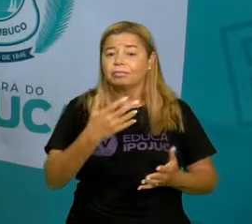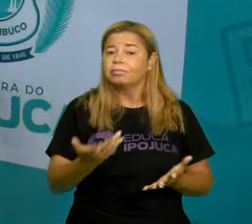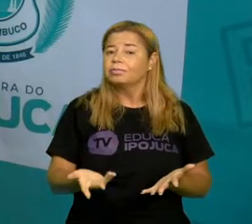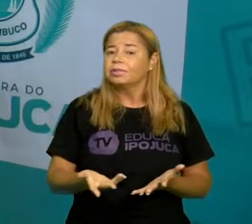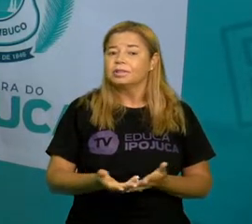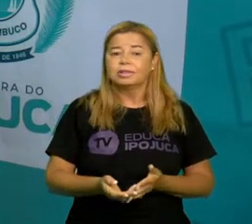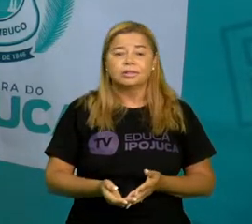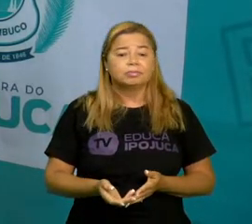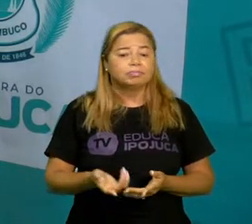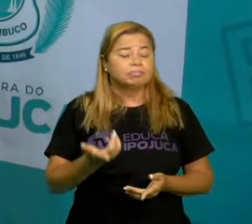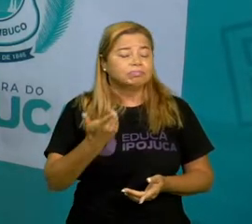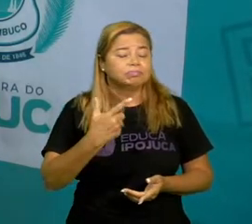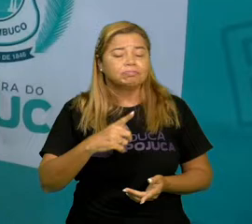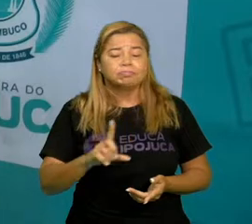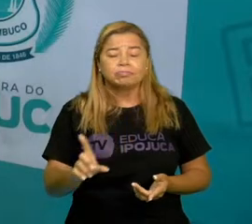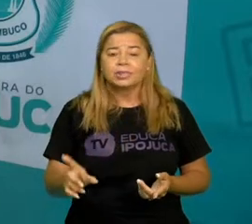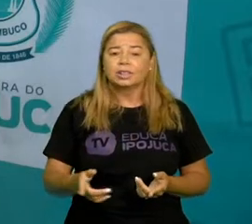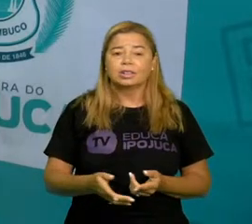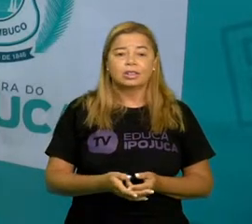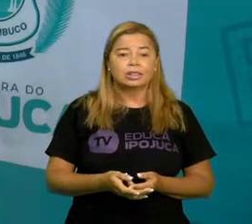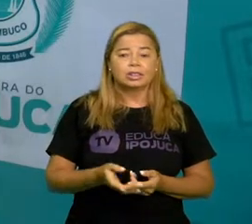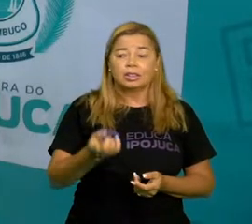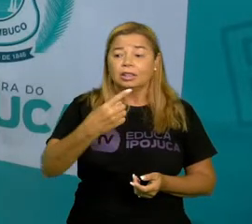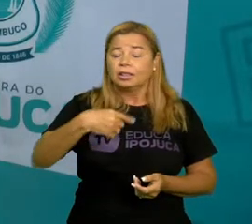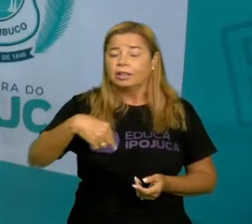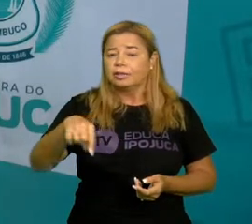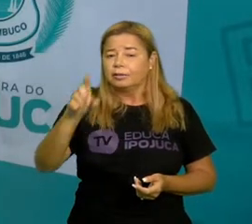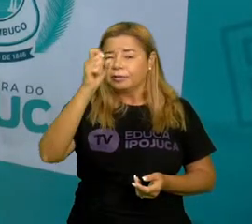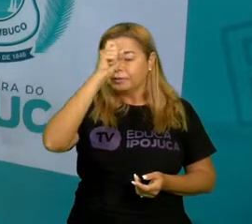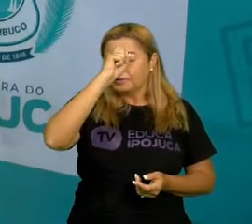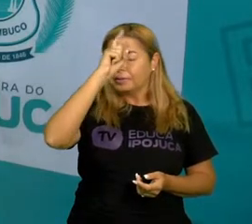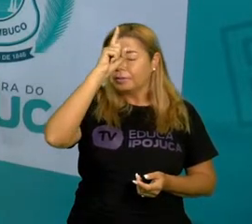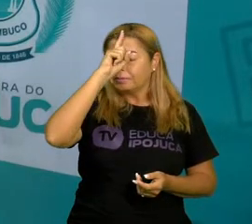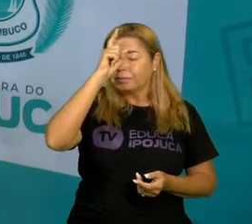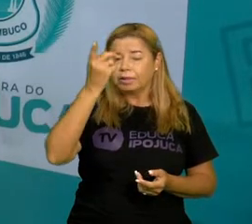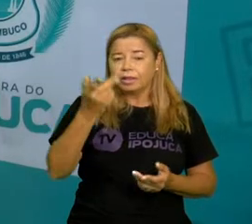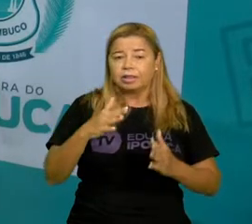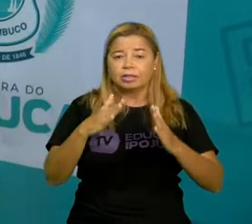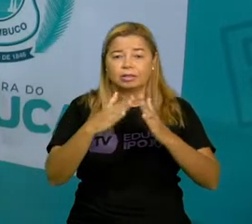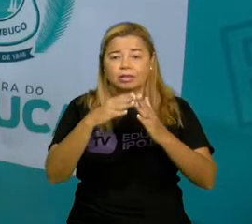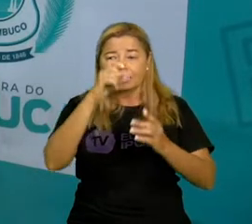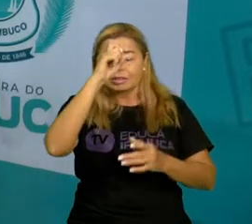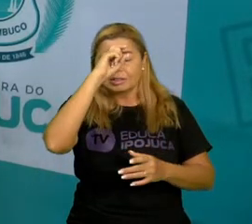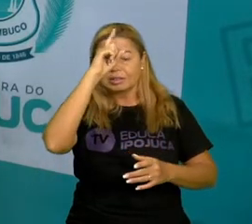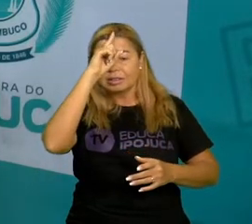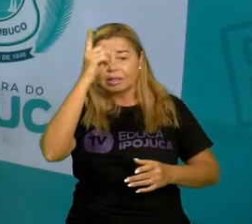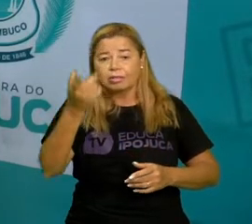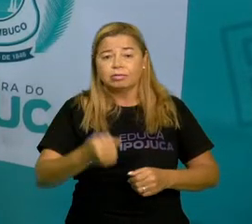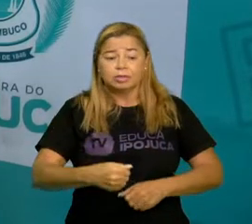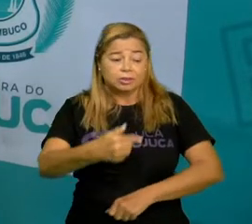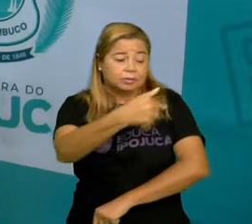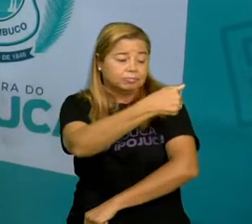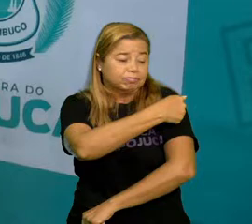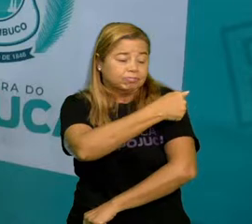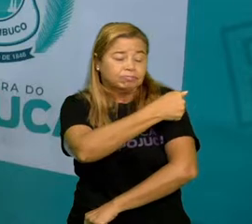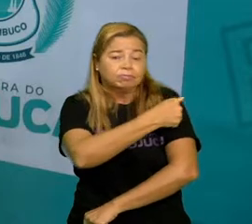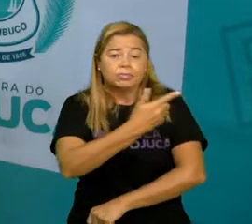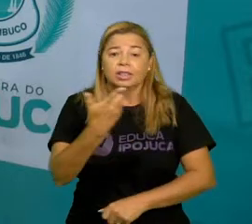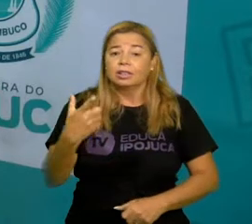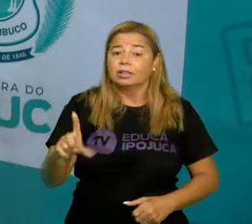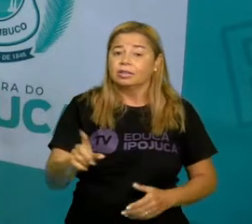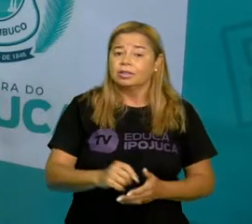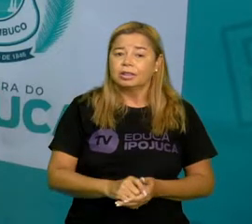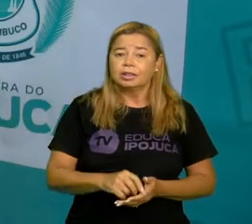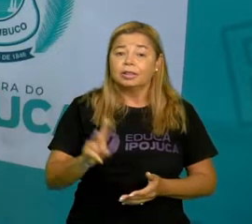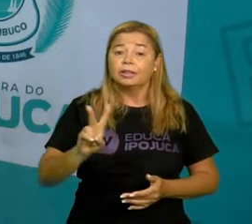médico, com o obstetra, Não faz os exames necessários, não toma às vezes as vacinas necessárias, não toma as